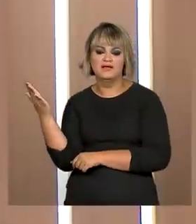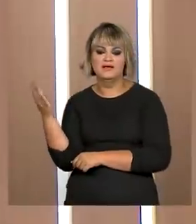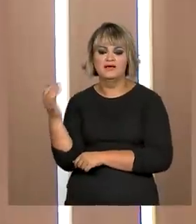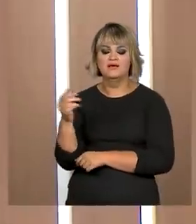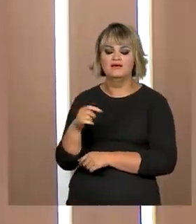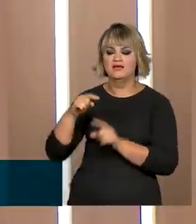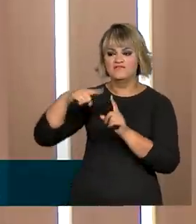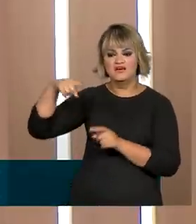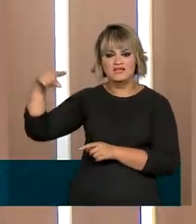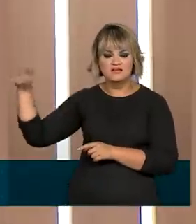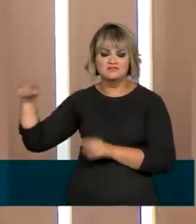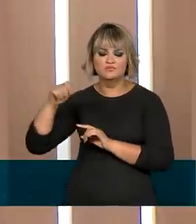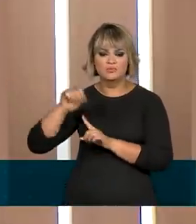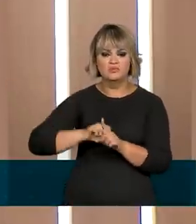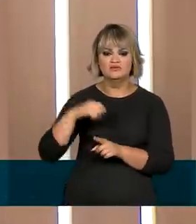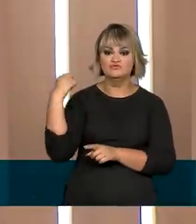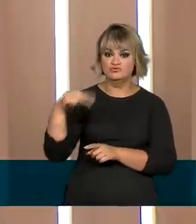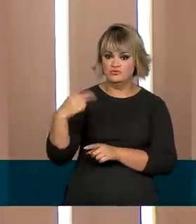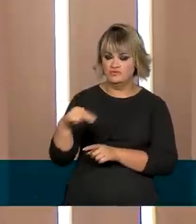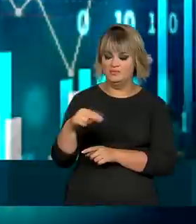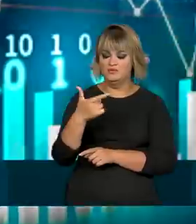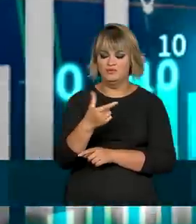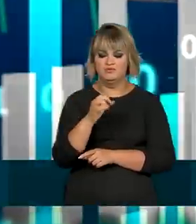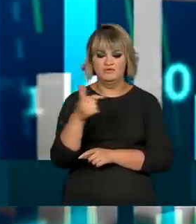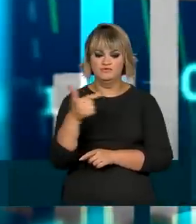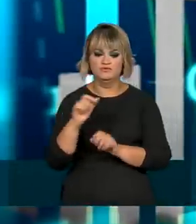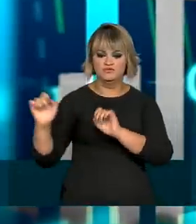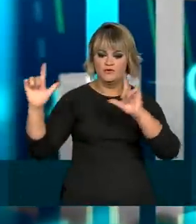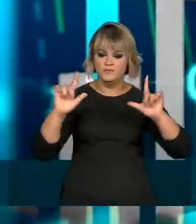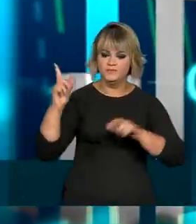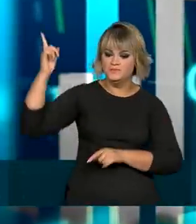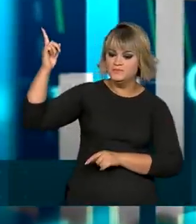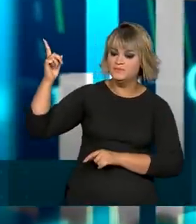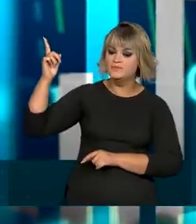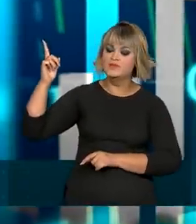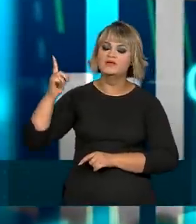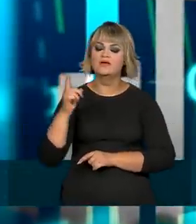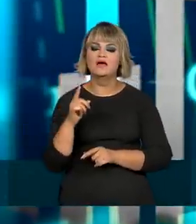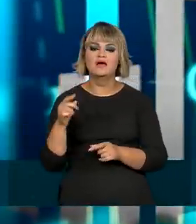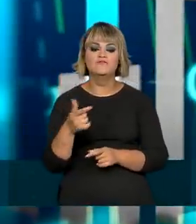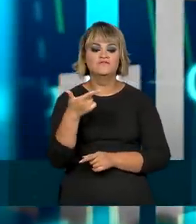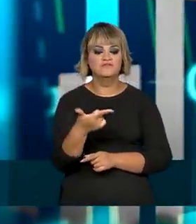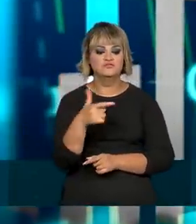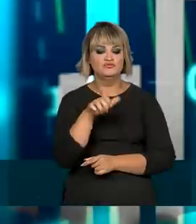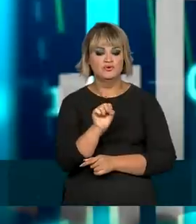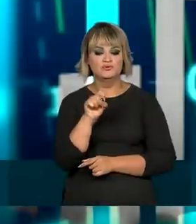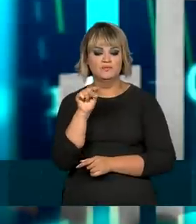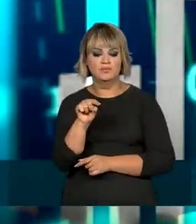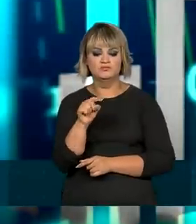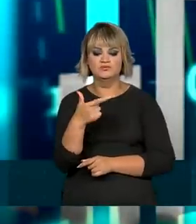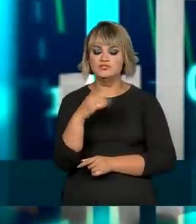da balança comercial de novembro de 2022. As exportações em novembro chegaram a 28,2